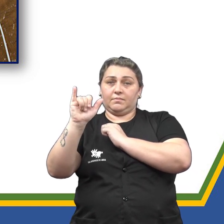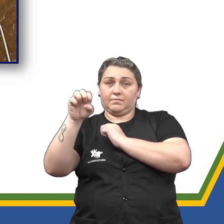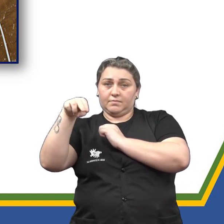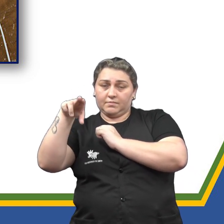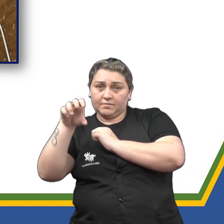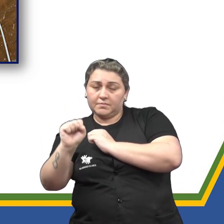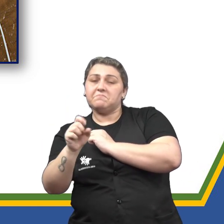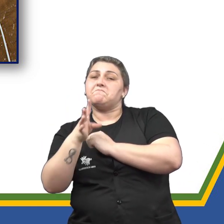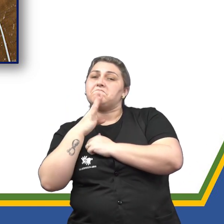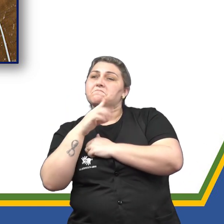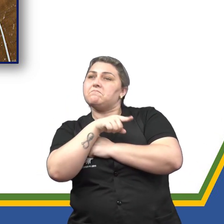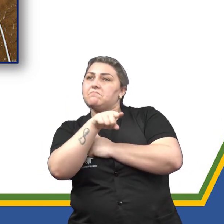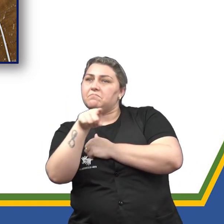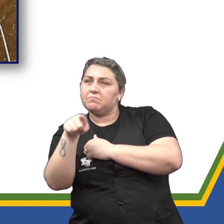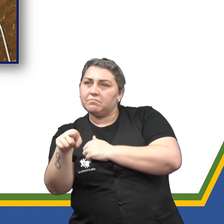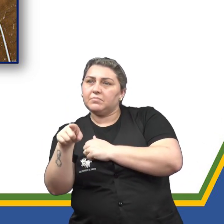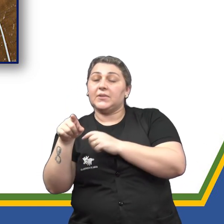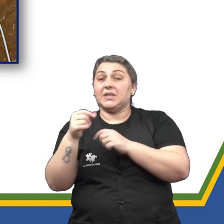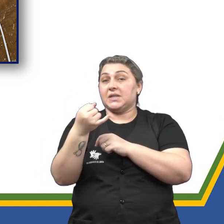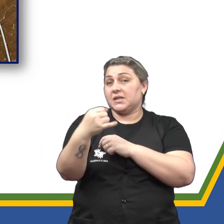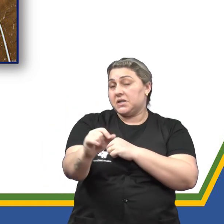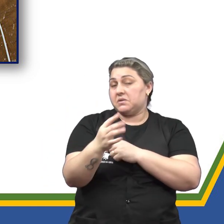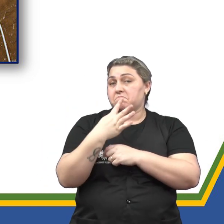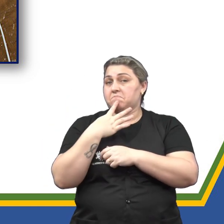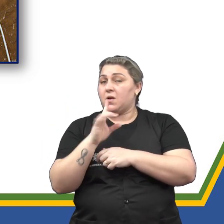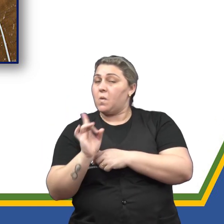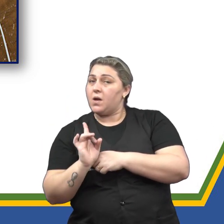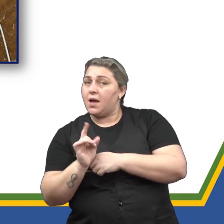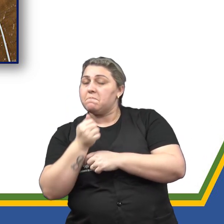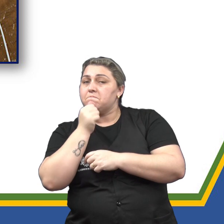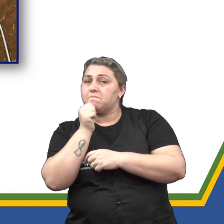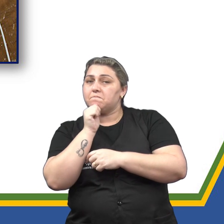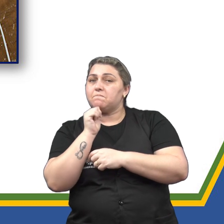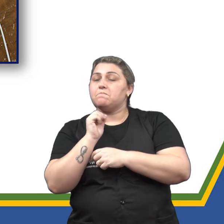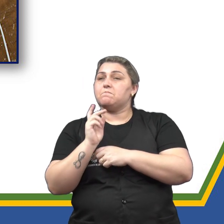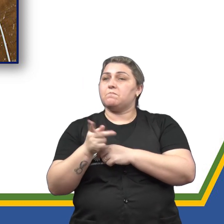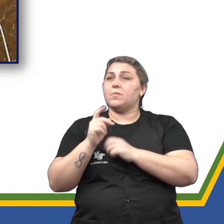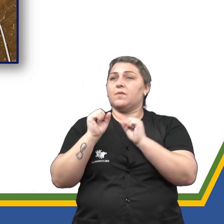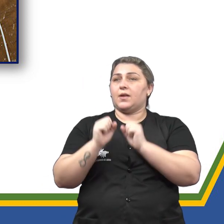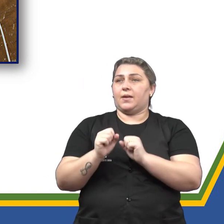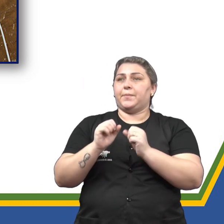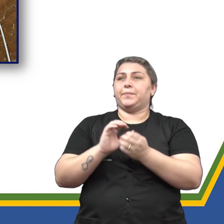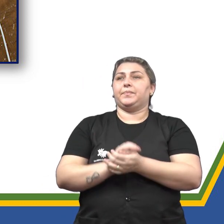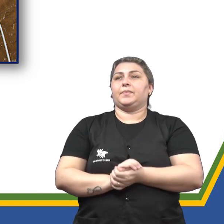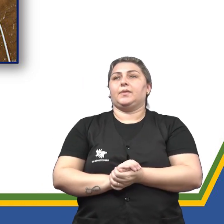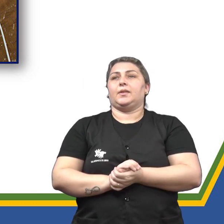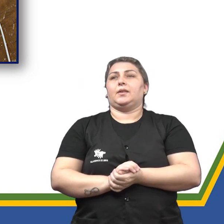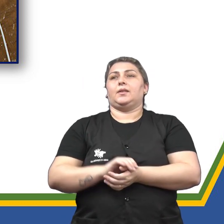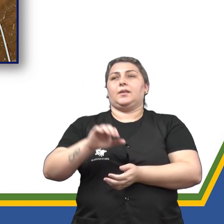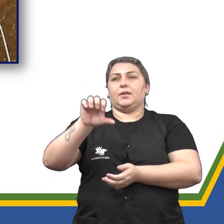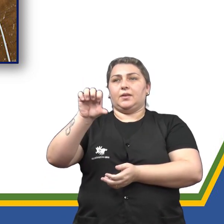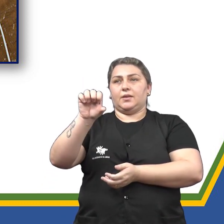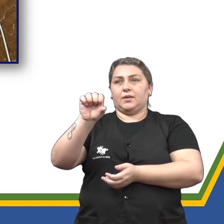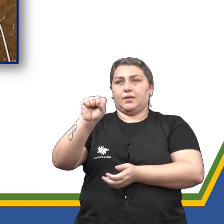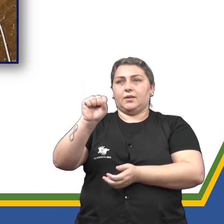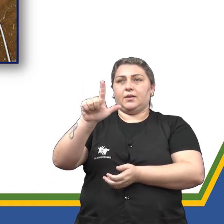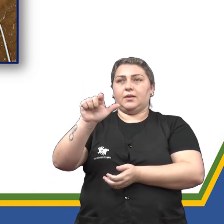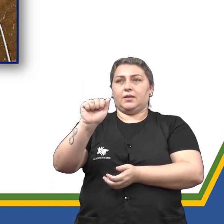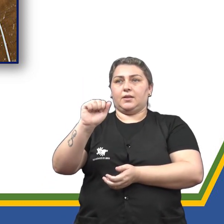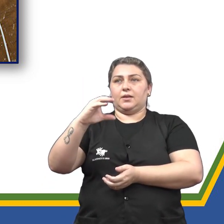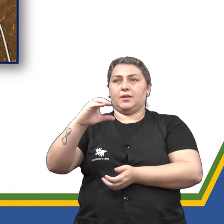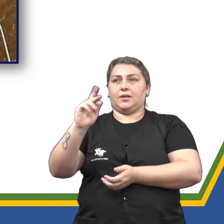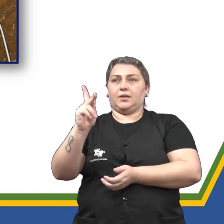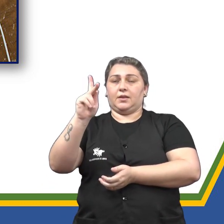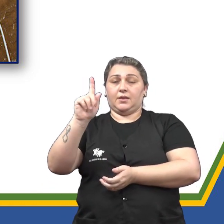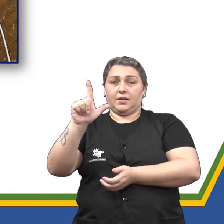por vocês e se não conhecerem, a gente pode falar um pouquinho sobre ele. O slackline, provavelmente de origem